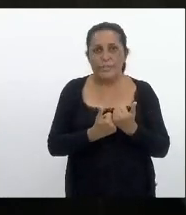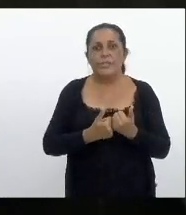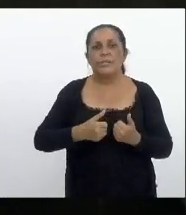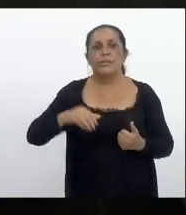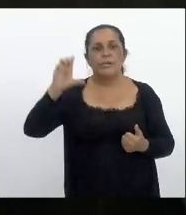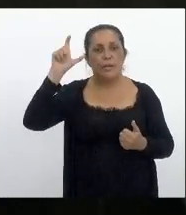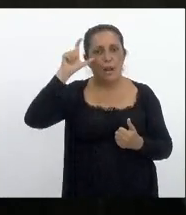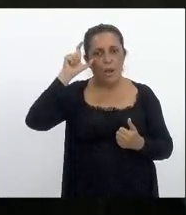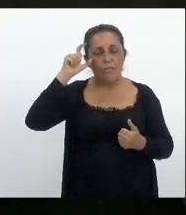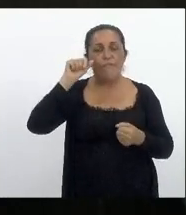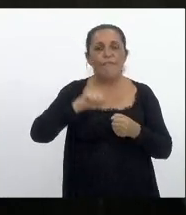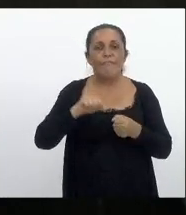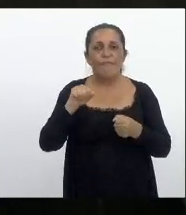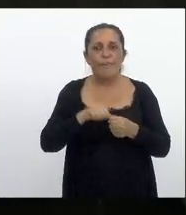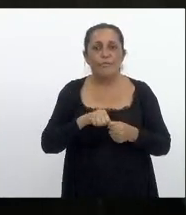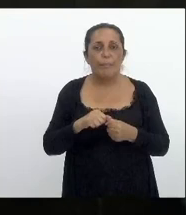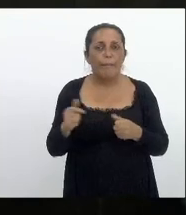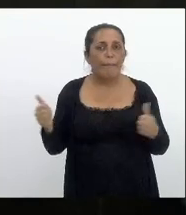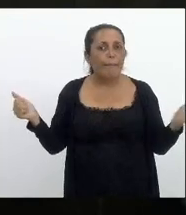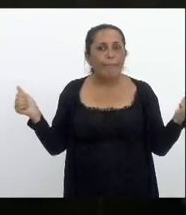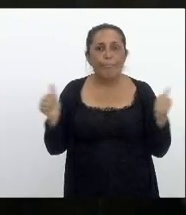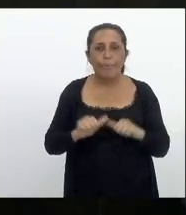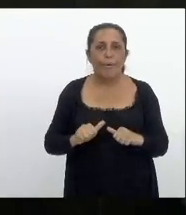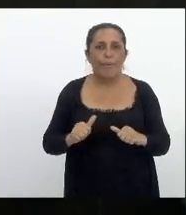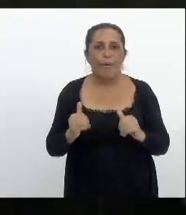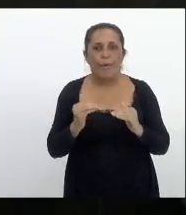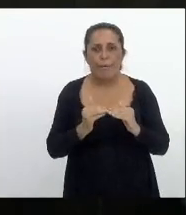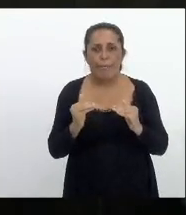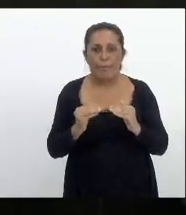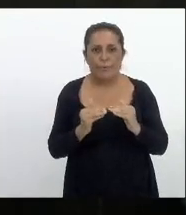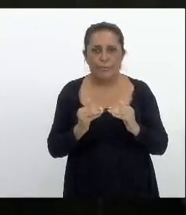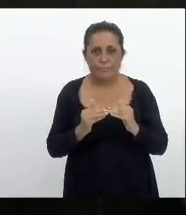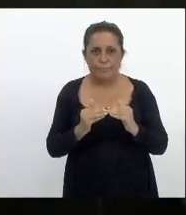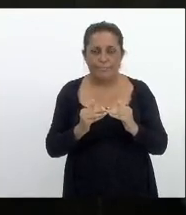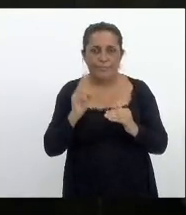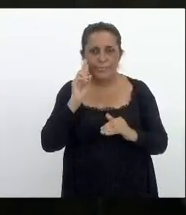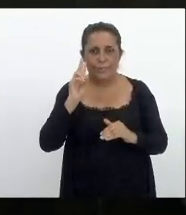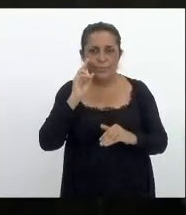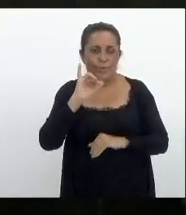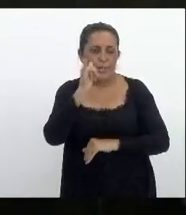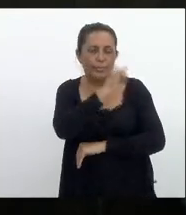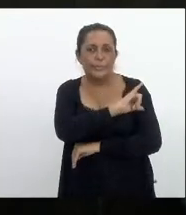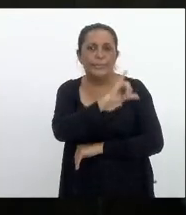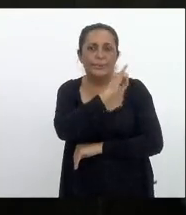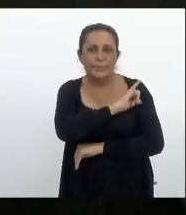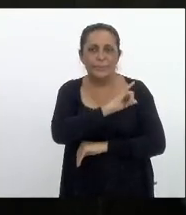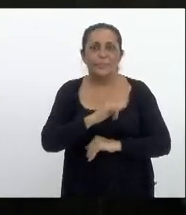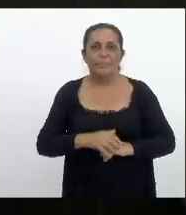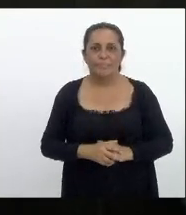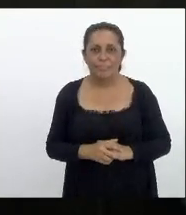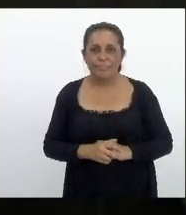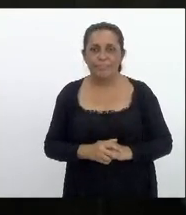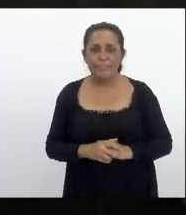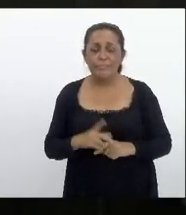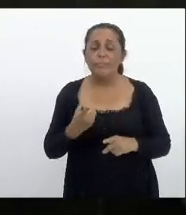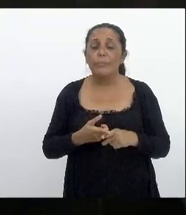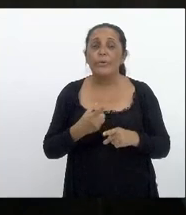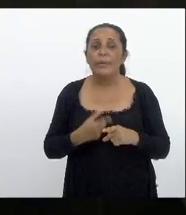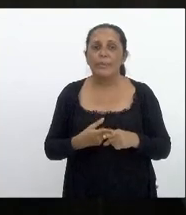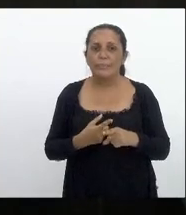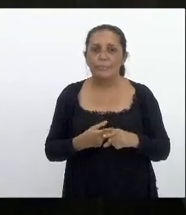fez um dos piores acordos da história do Rio de Janeiro porque